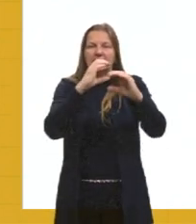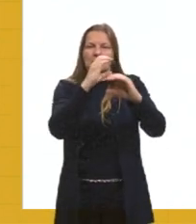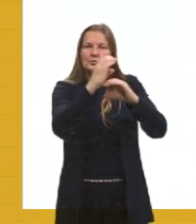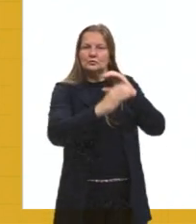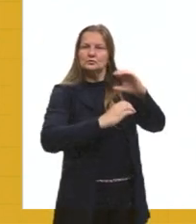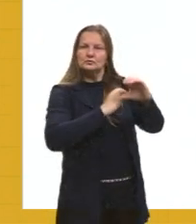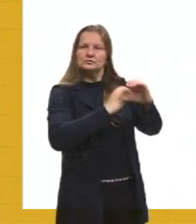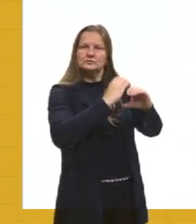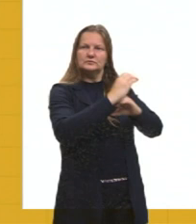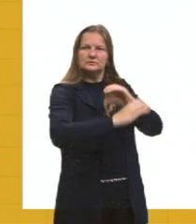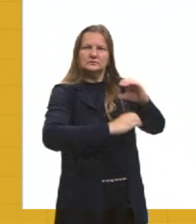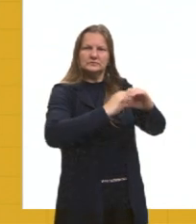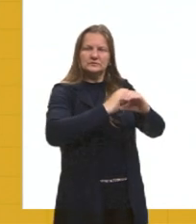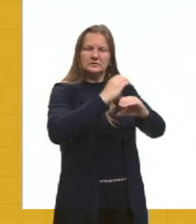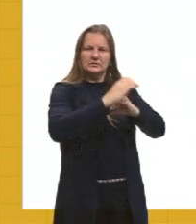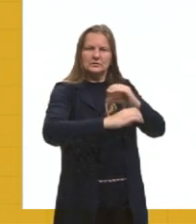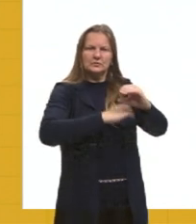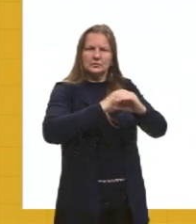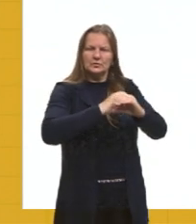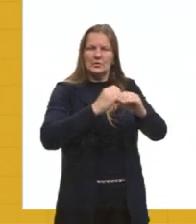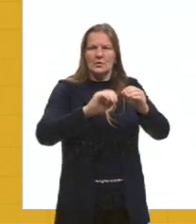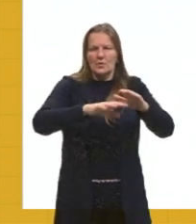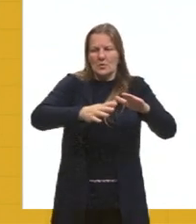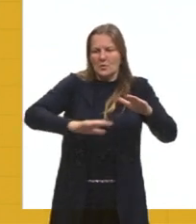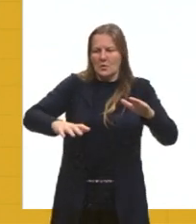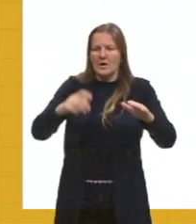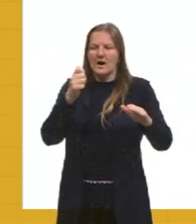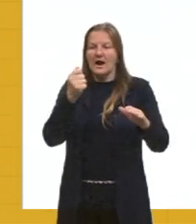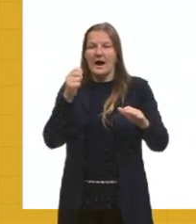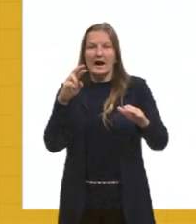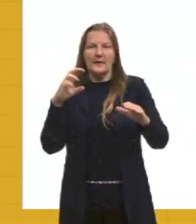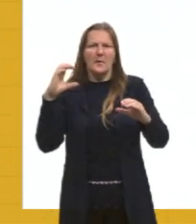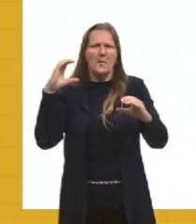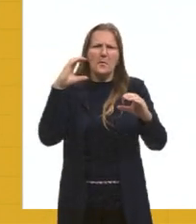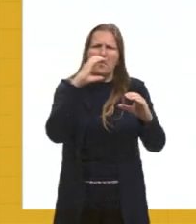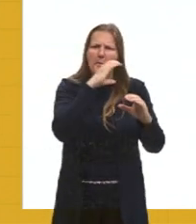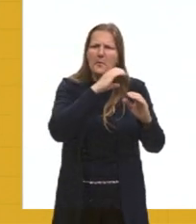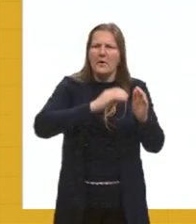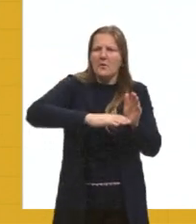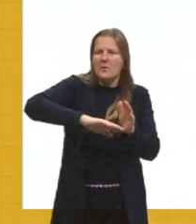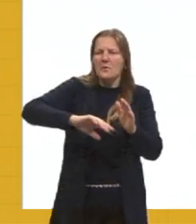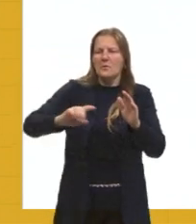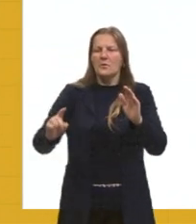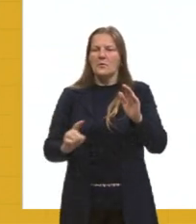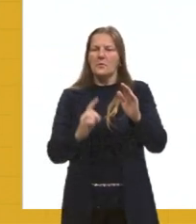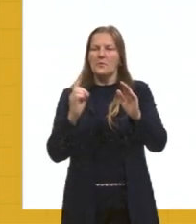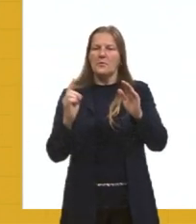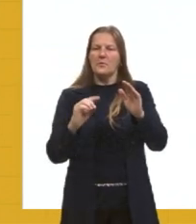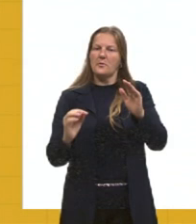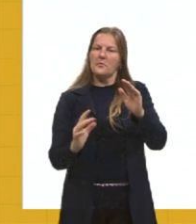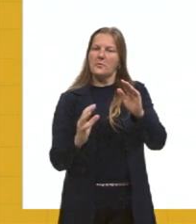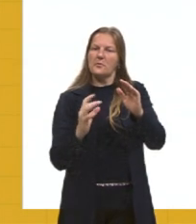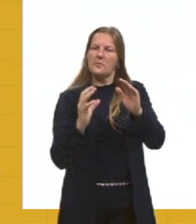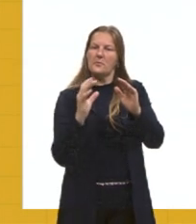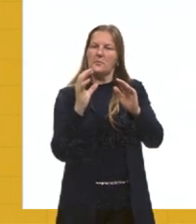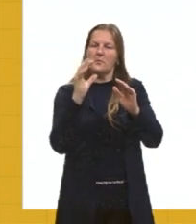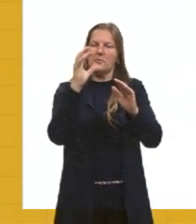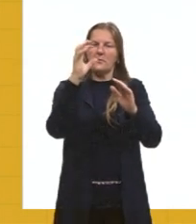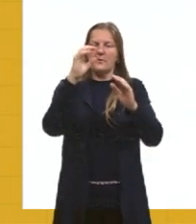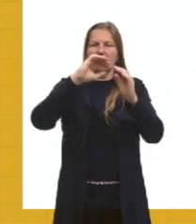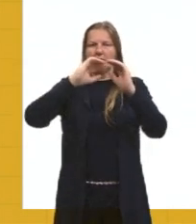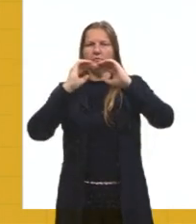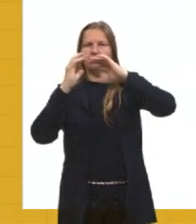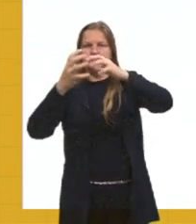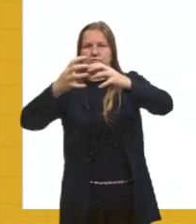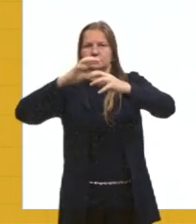acontece? Vai para aquela região, o ar quente, úmido, então, se eleva, né, e aí entra em alta atmosfera, e